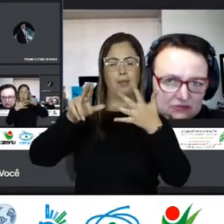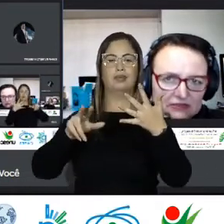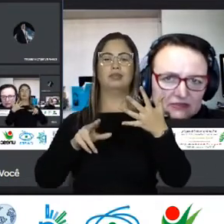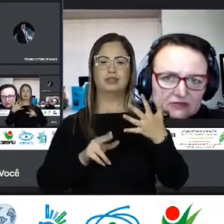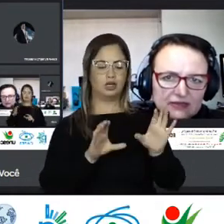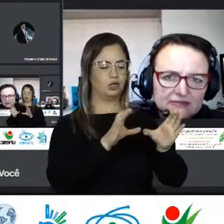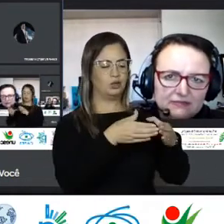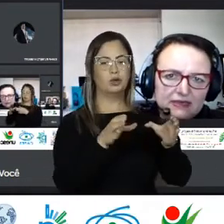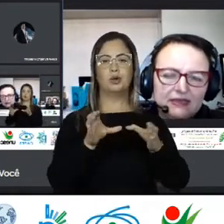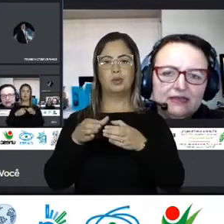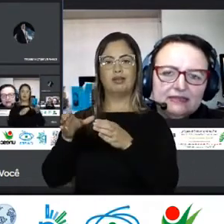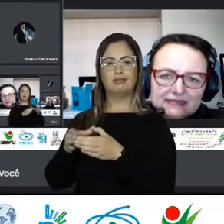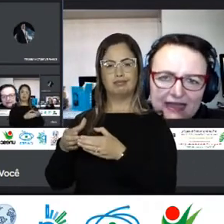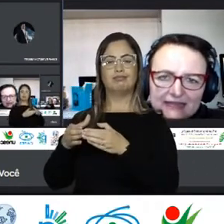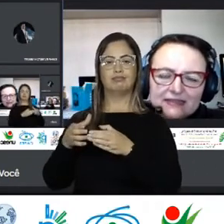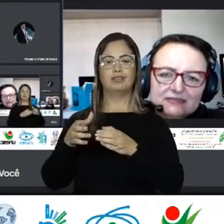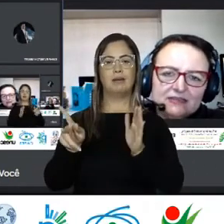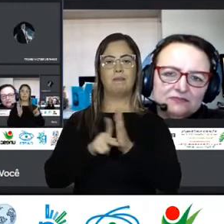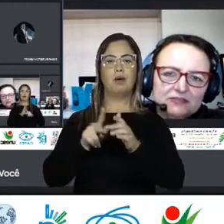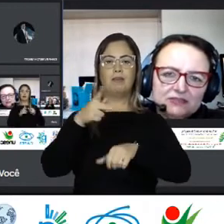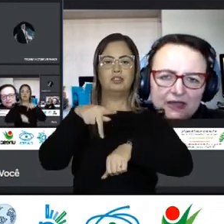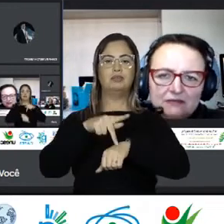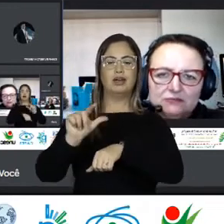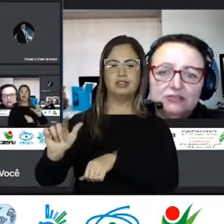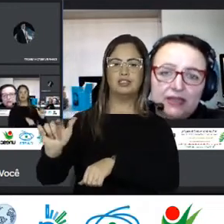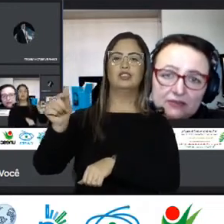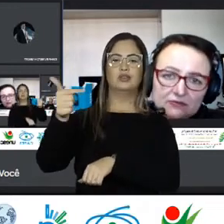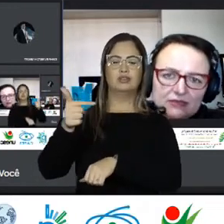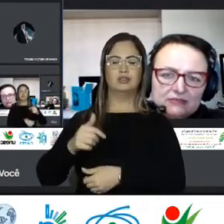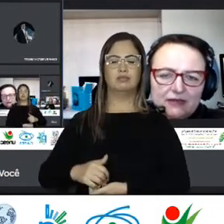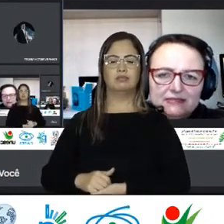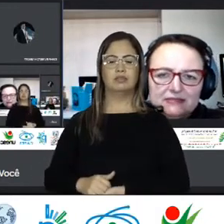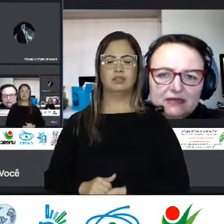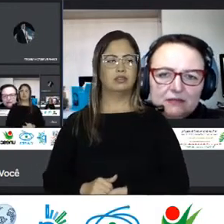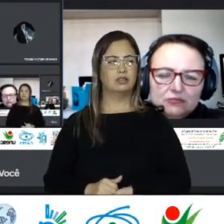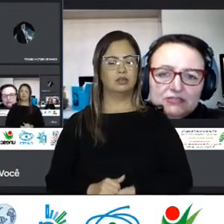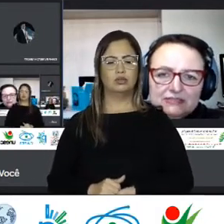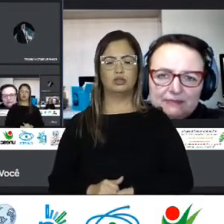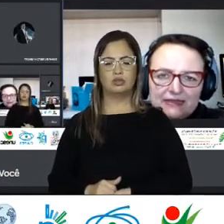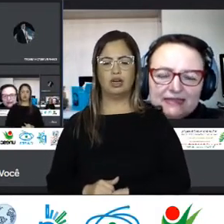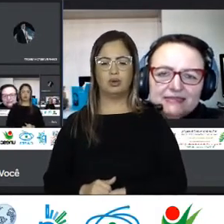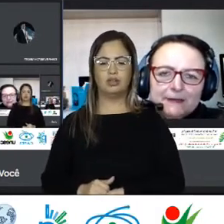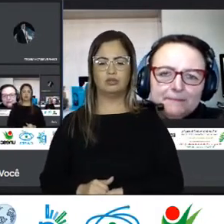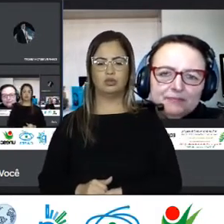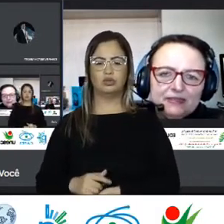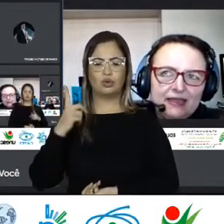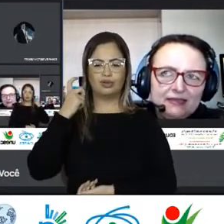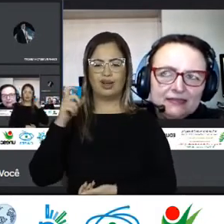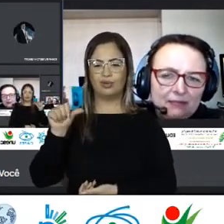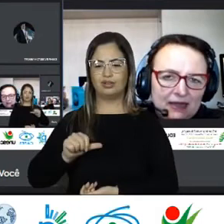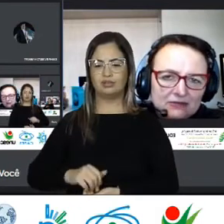são das relações Internacionais Também Das cátedras Da Sérgio Vira de Mello Do Direito Também Que são áreas Multidisciplinares